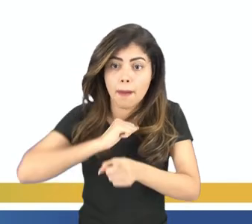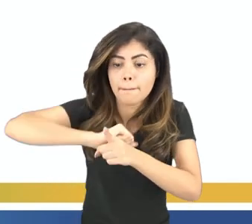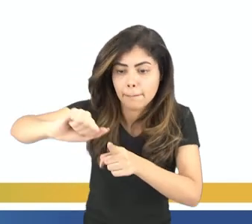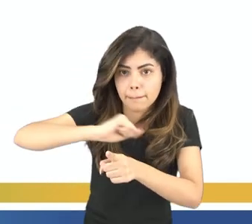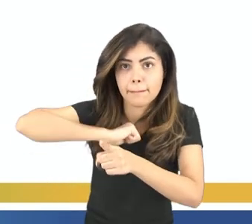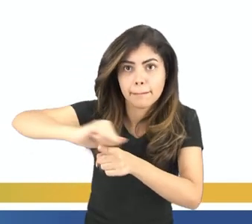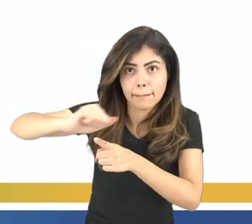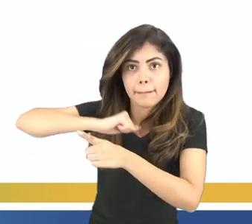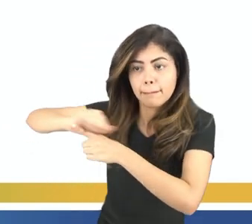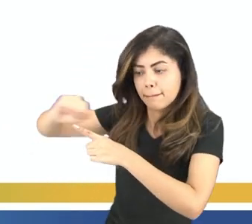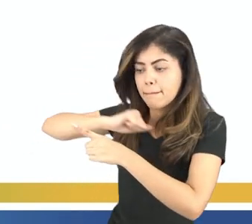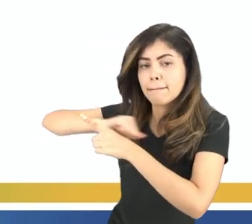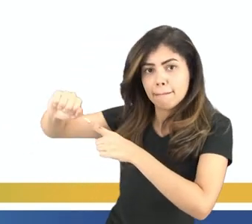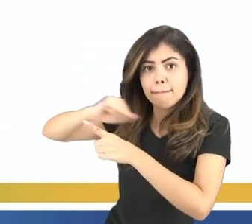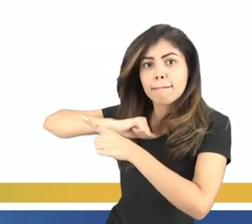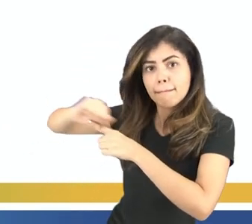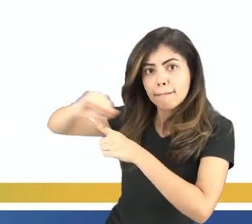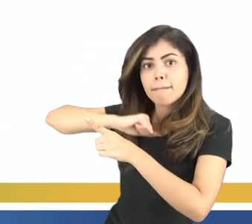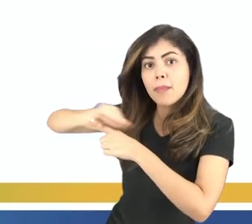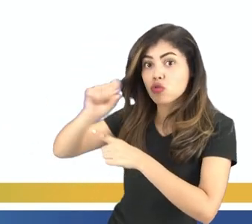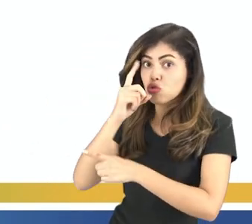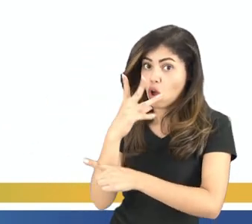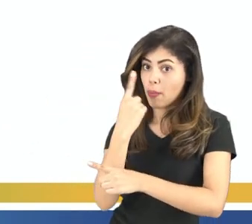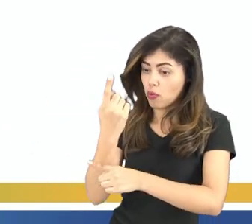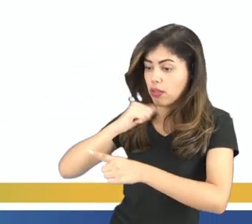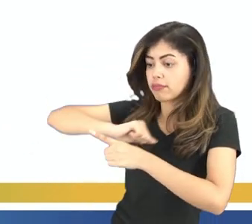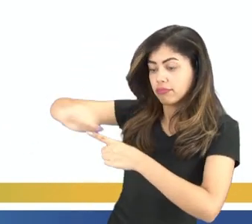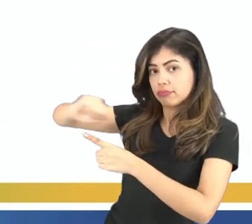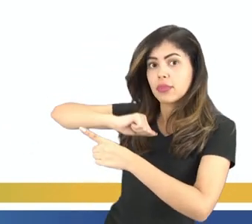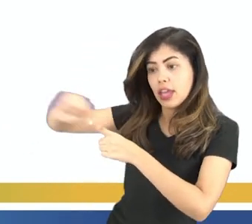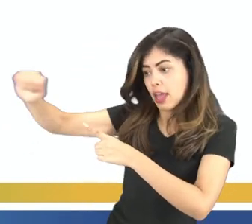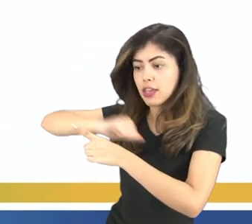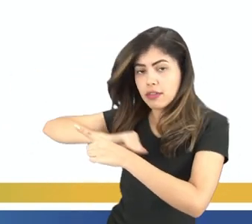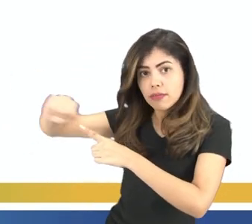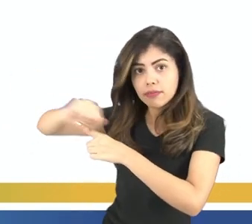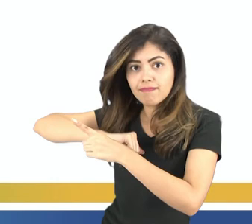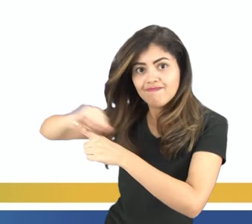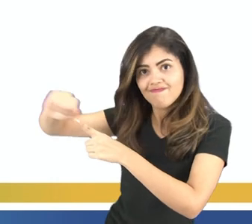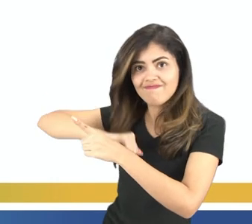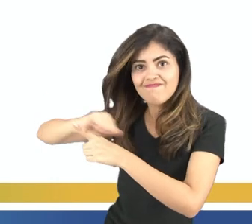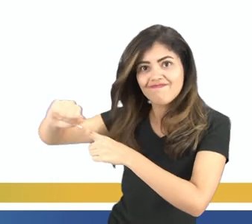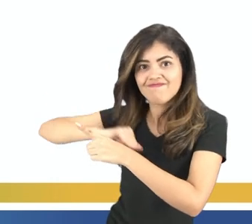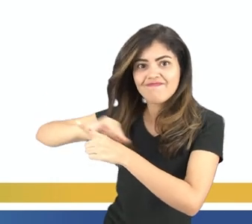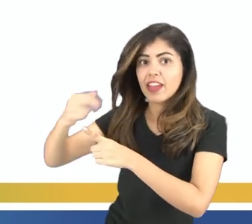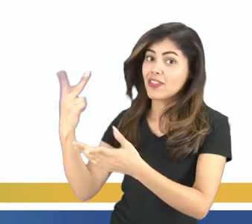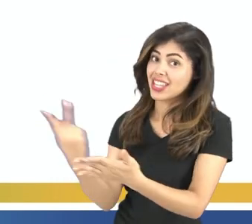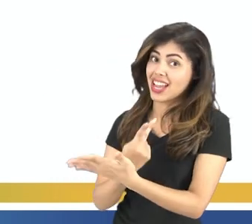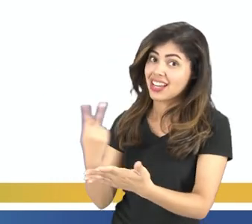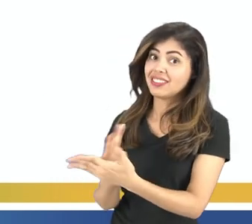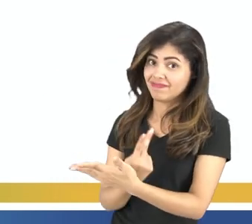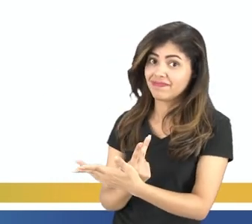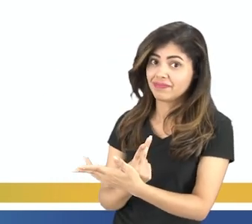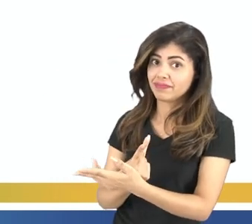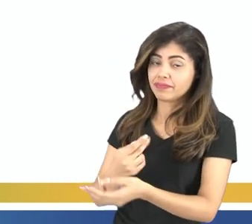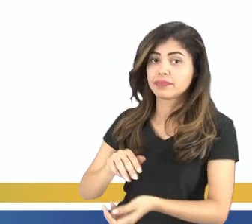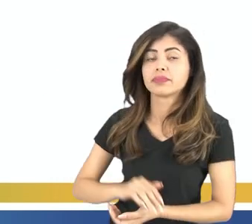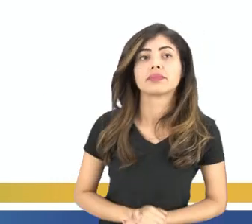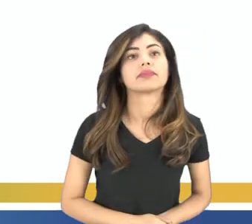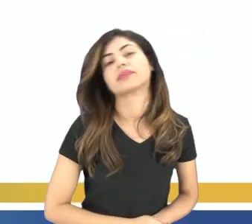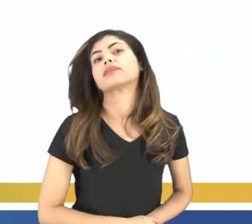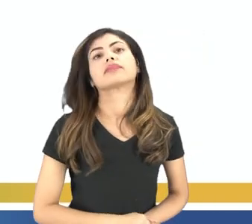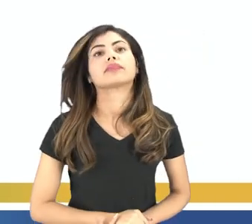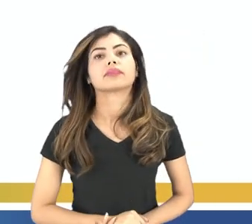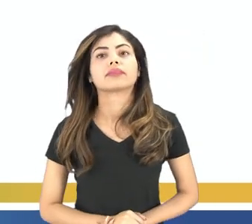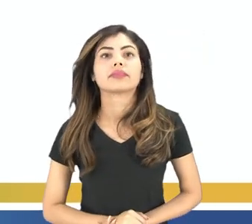direção. Você faz um movimento somente para um lado. Se você fazer e voltar, você vai estar fazendo e desfazendo o trabalho. Segundo